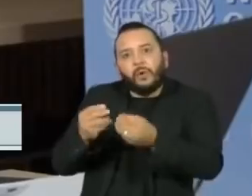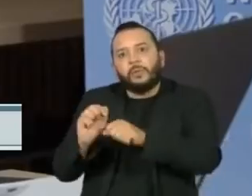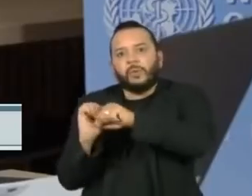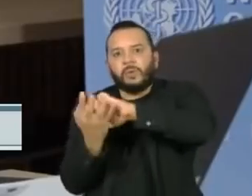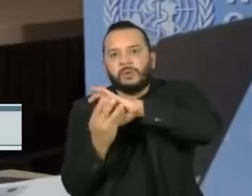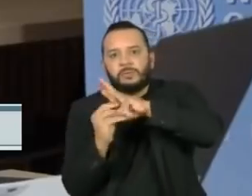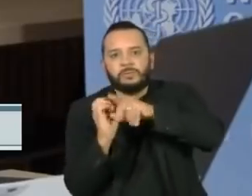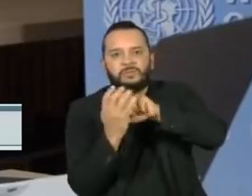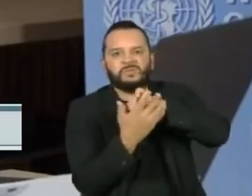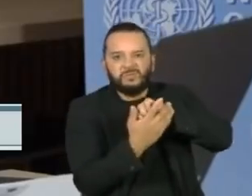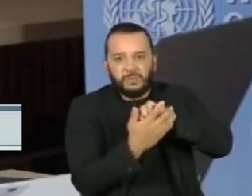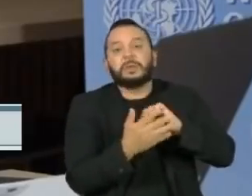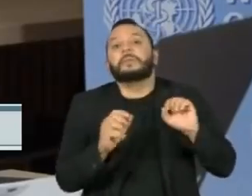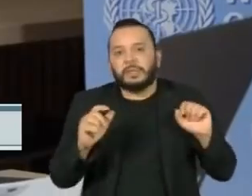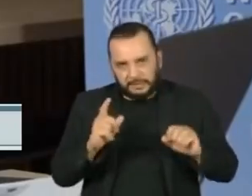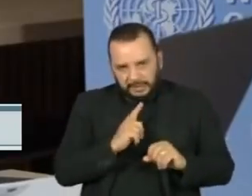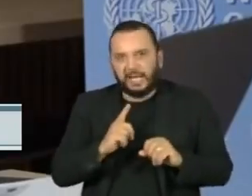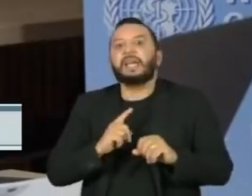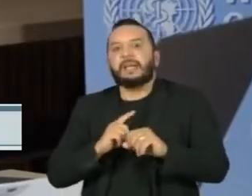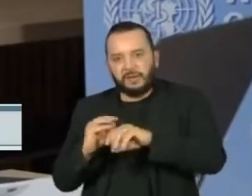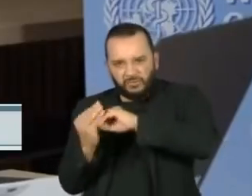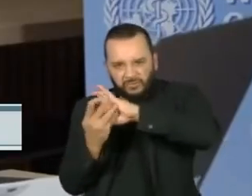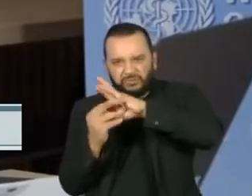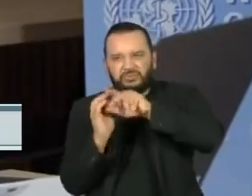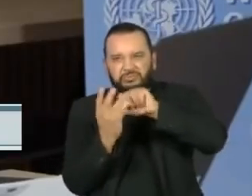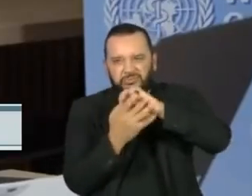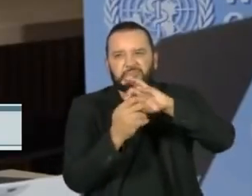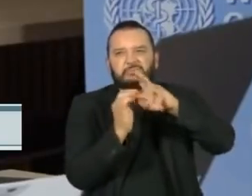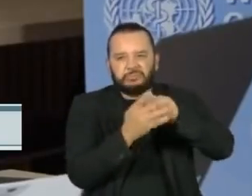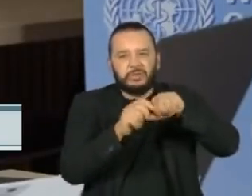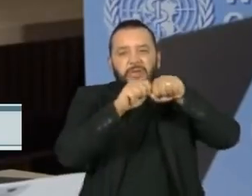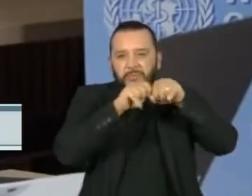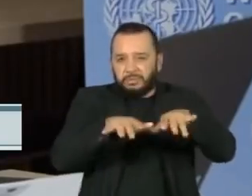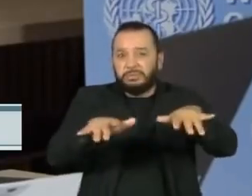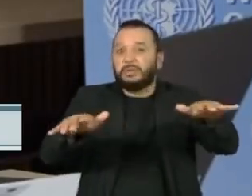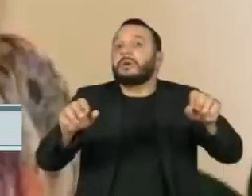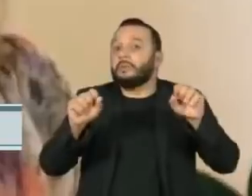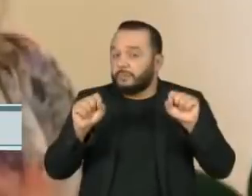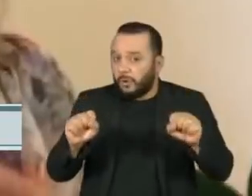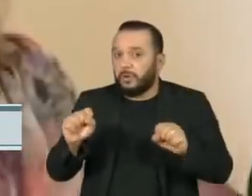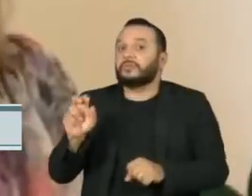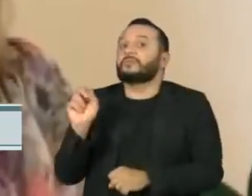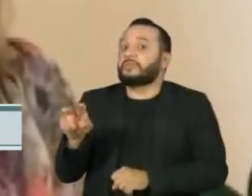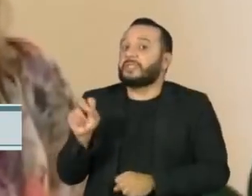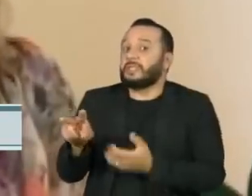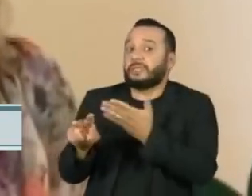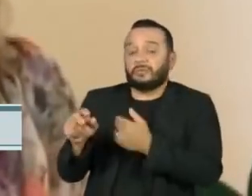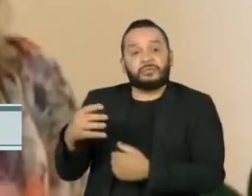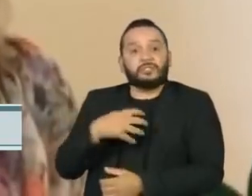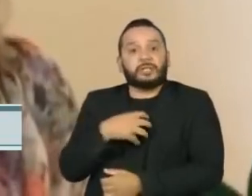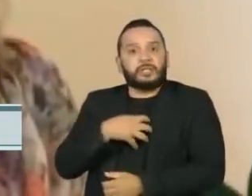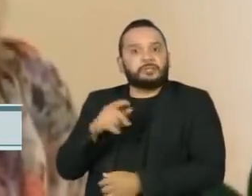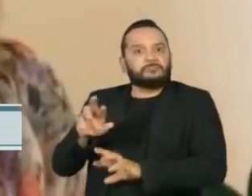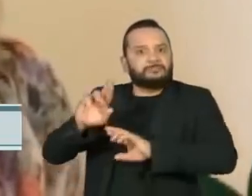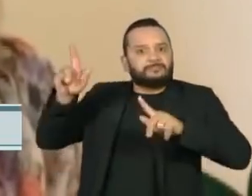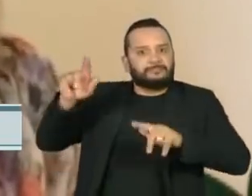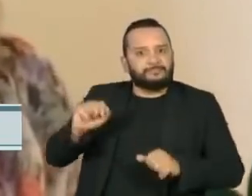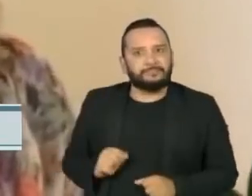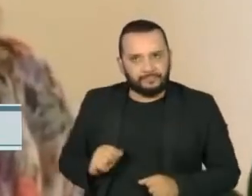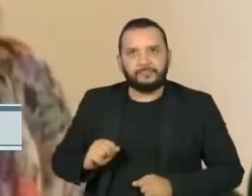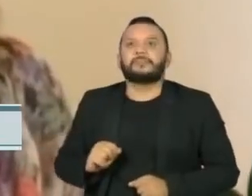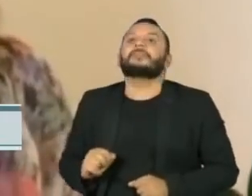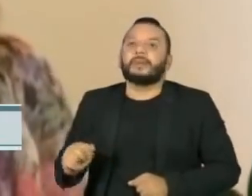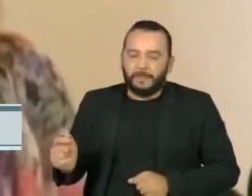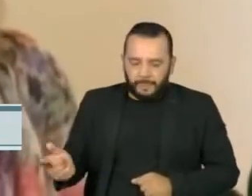que se sabe é que ele tem um grande número de mutações e isso pode mudar o comportamento do vírus. Nessas mudanças genéticas, ela ganha